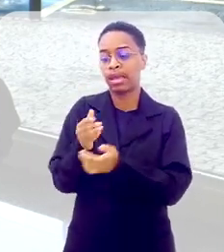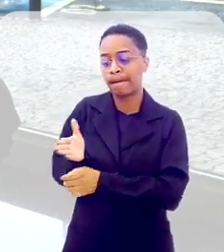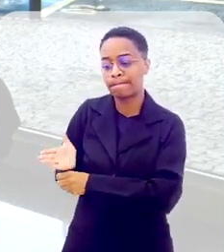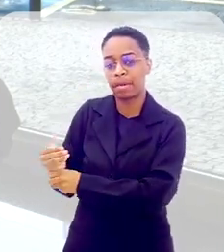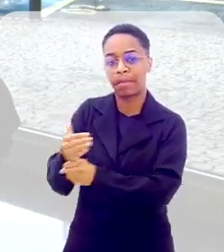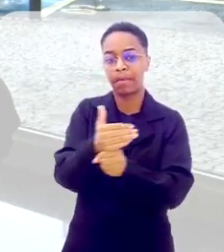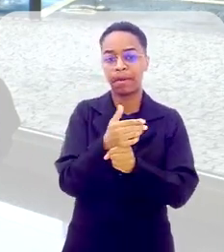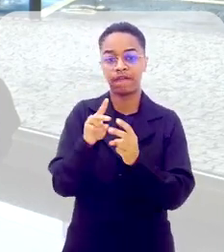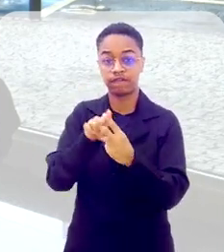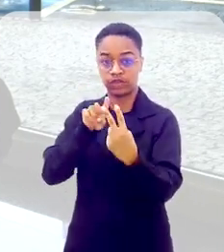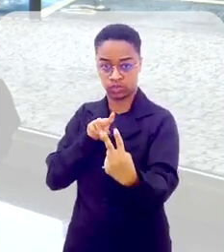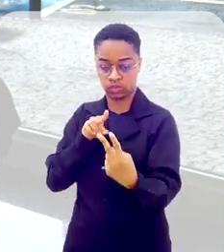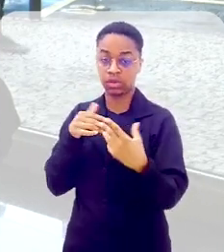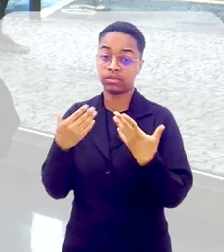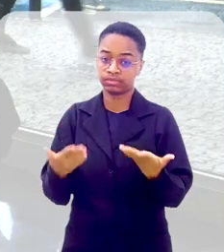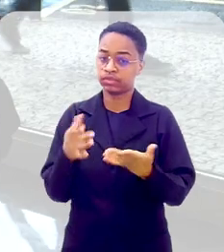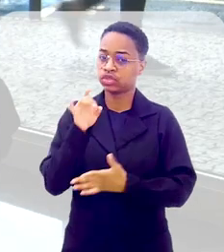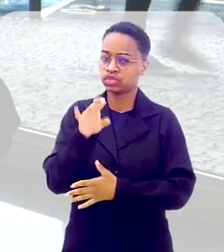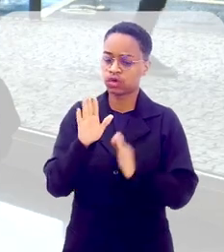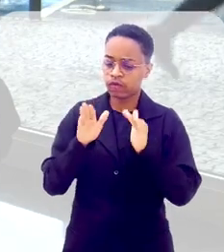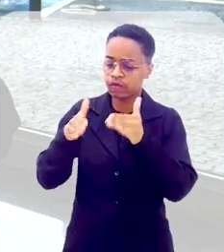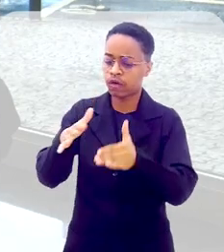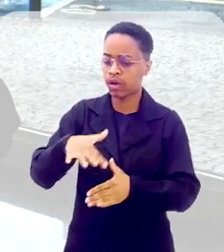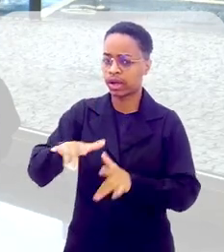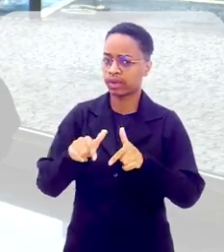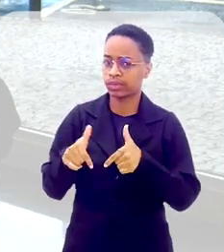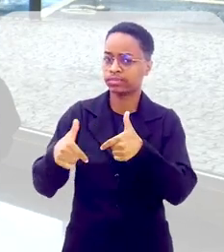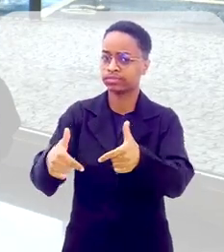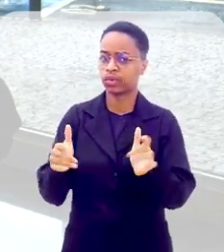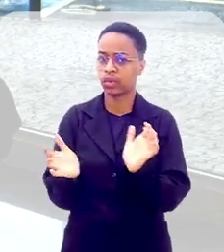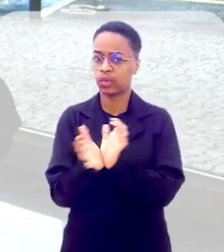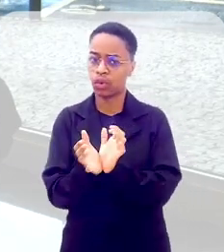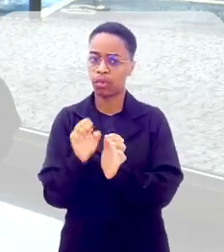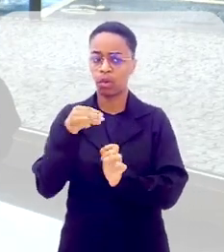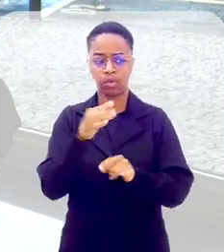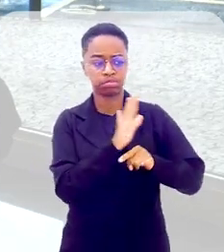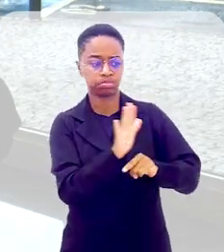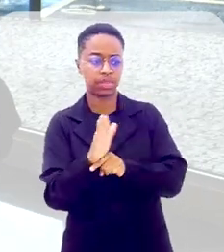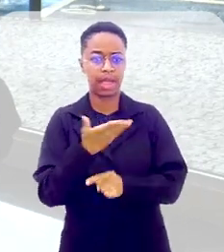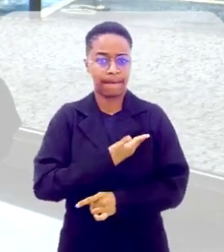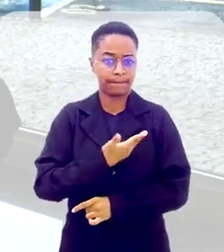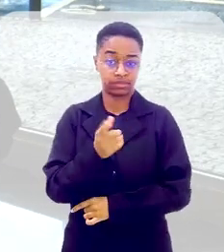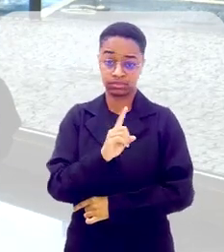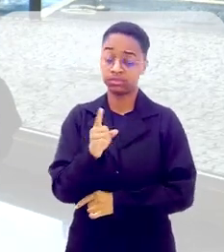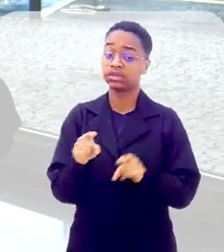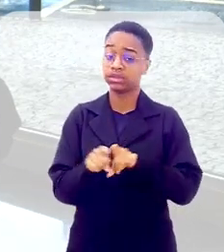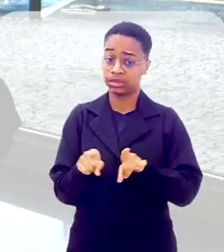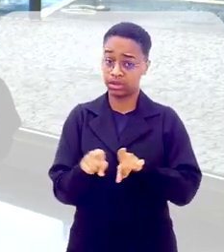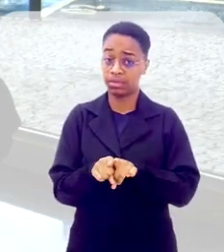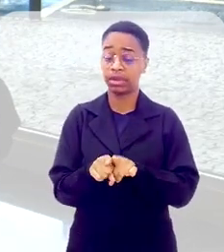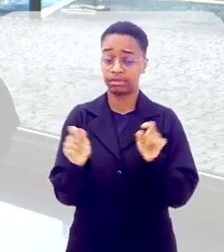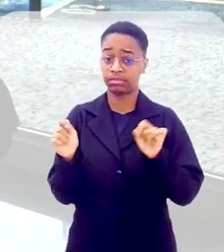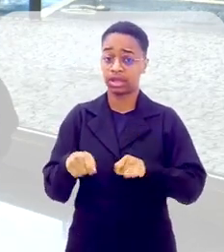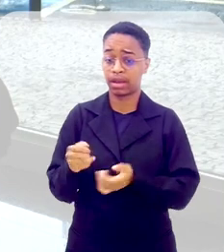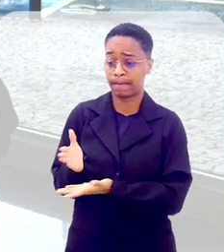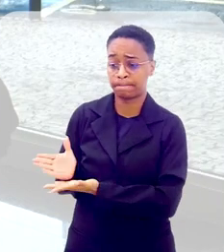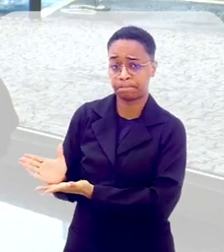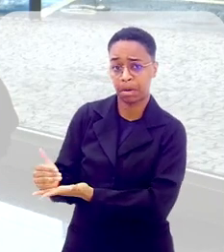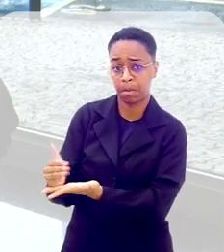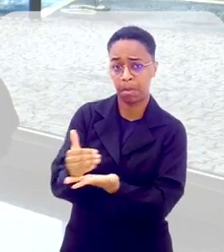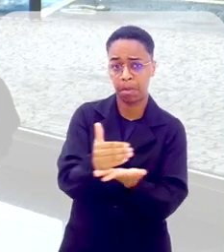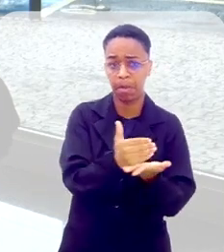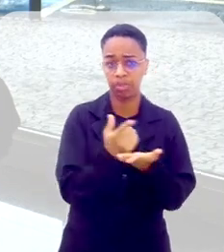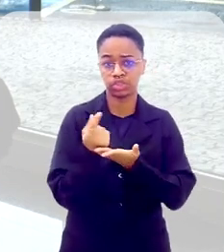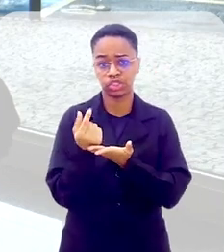uma vaquinha online. Não só para uma ação coletiva, não só para ajudar os amigos, mas também para arrecadar